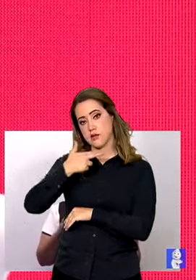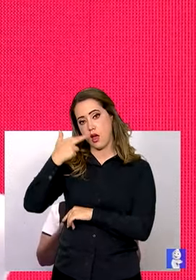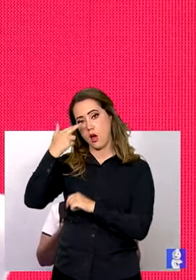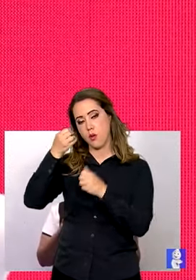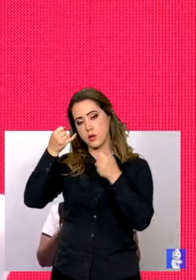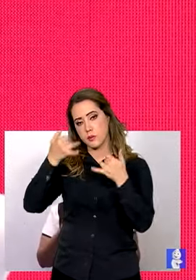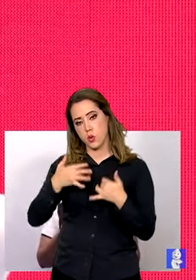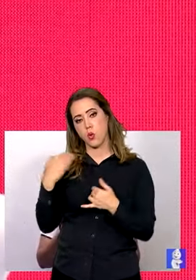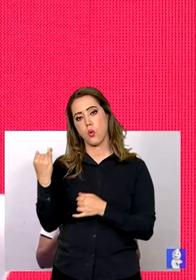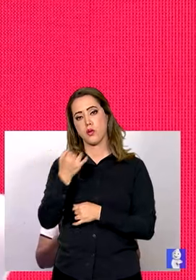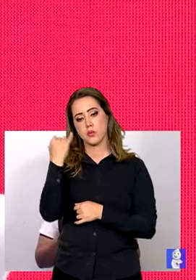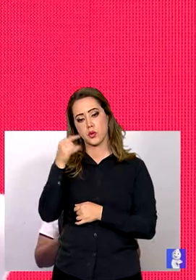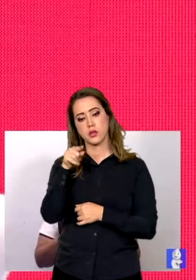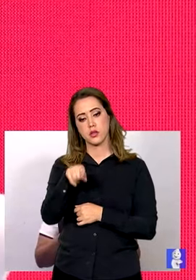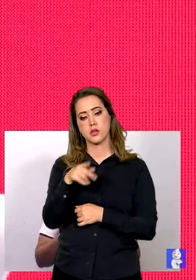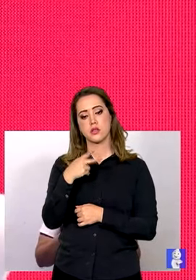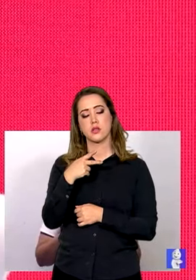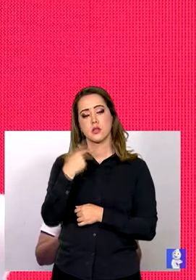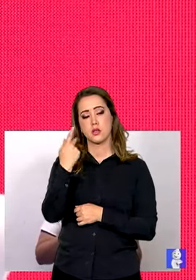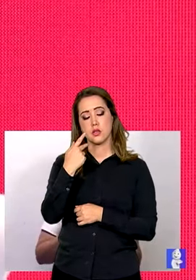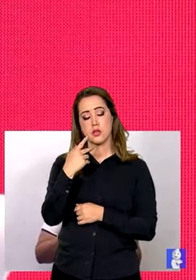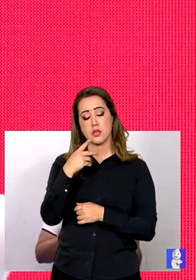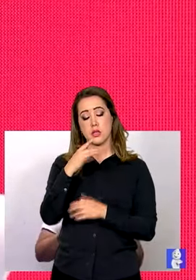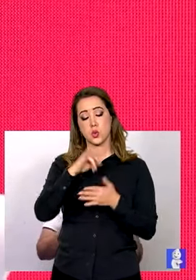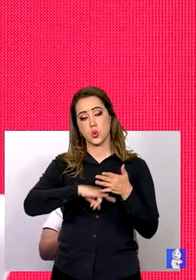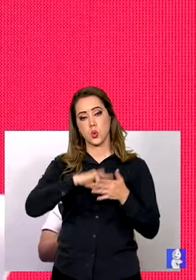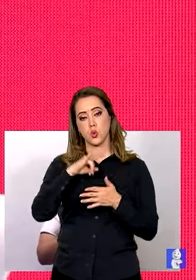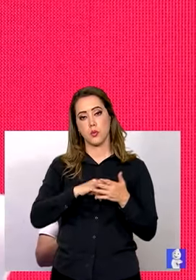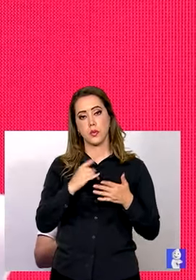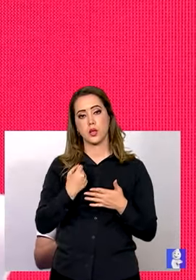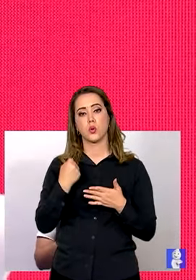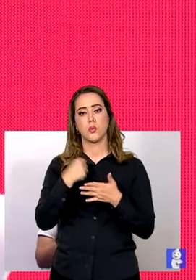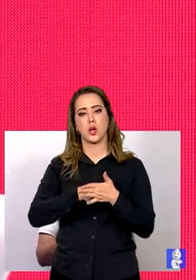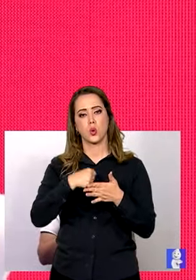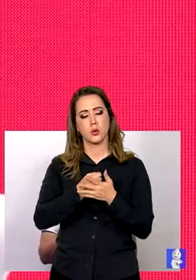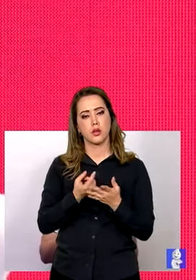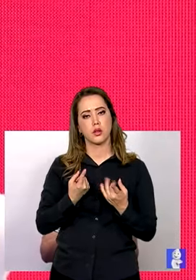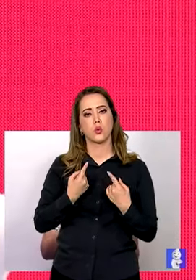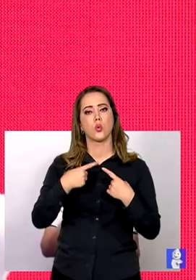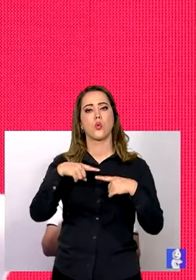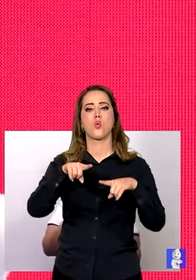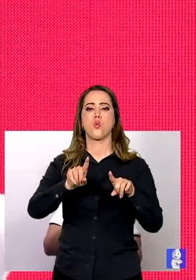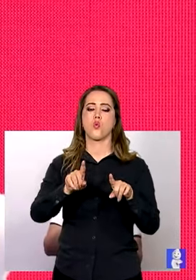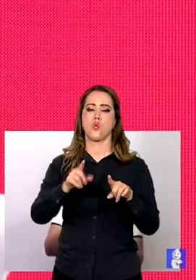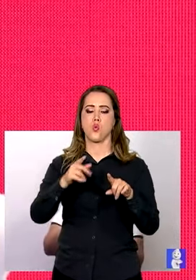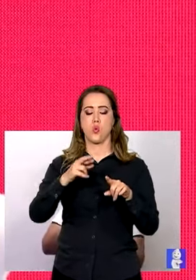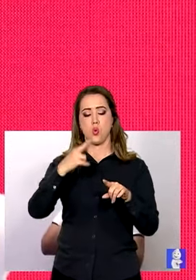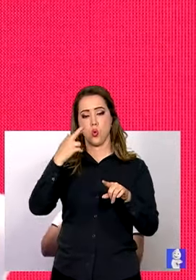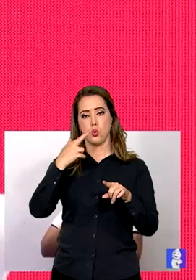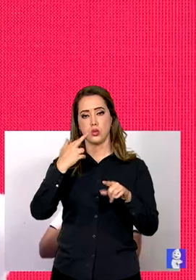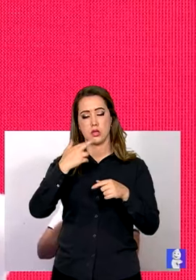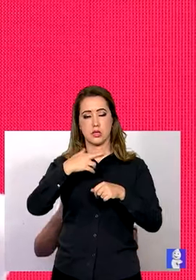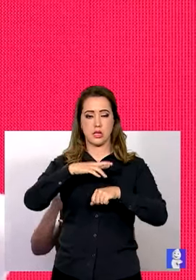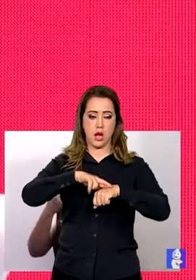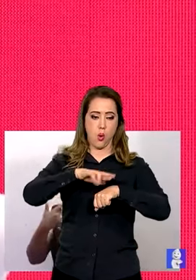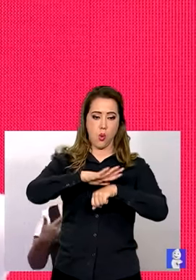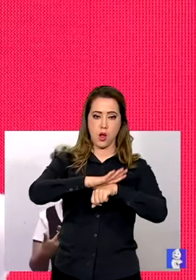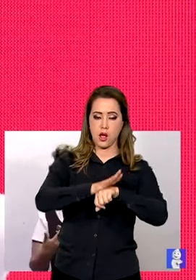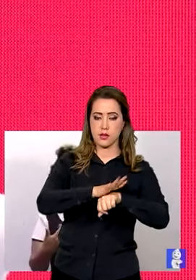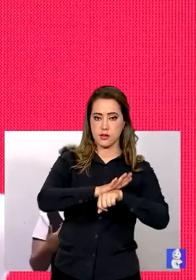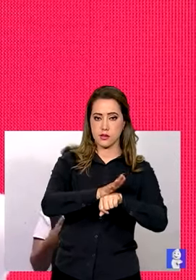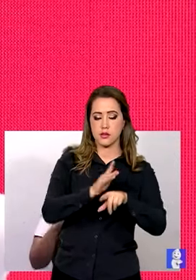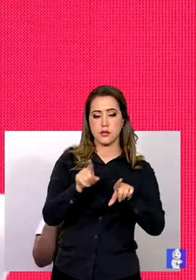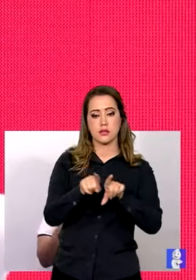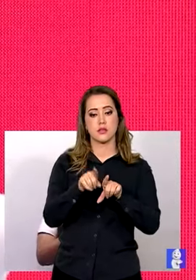importância desse boletim para enfrentar o racismo e pensar políticas para a população negra. Eu acredito que nós estamos aqui